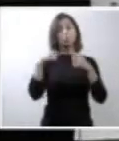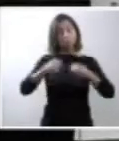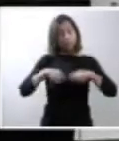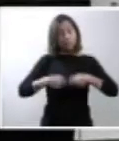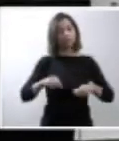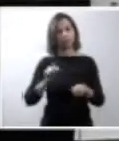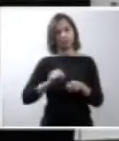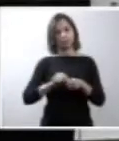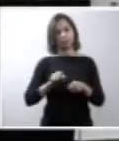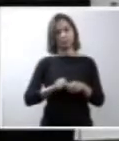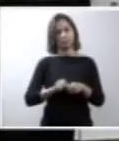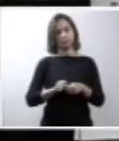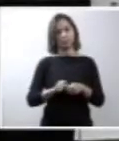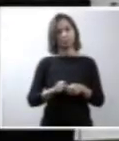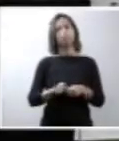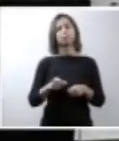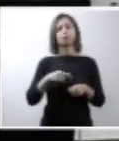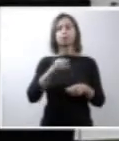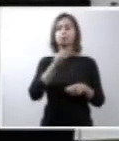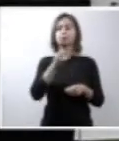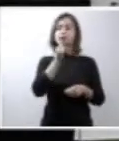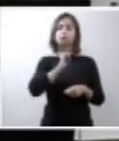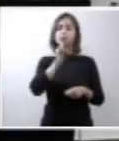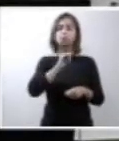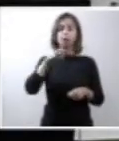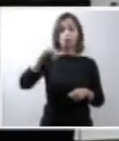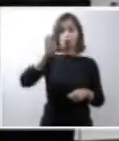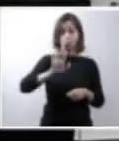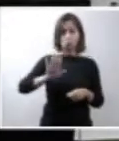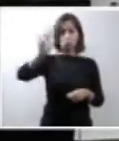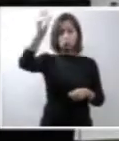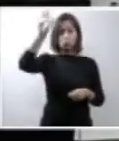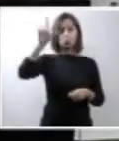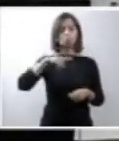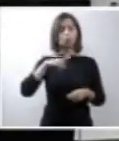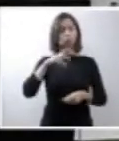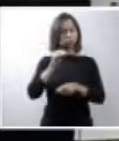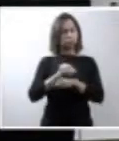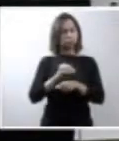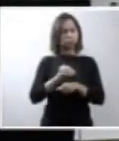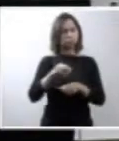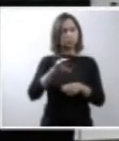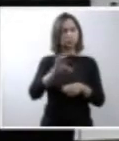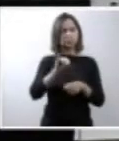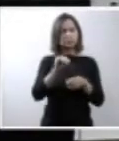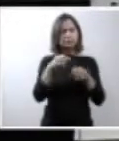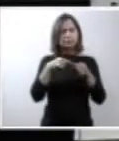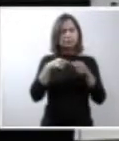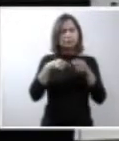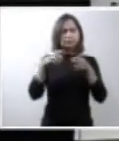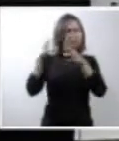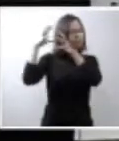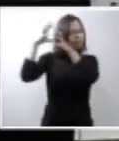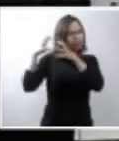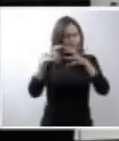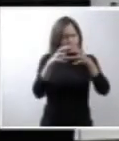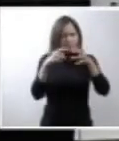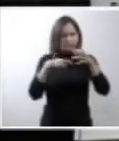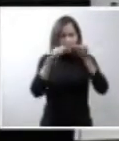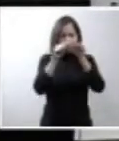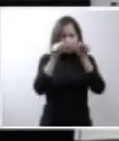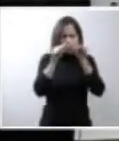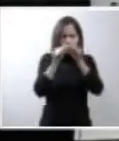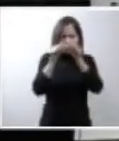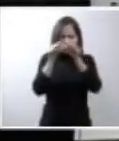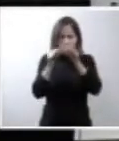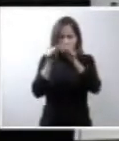Nos moldes da Europa, por exemplo, que se cuida centímetro cúbico a centímetro cúbico